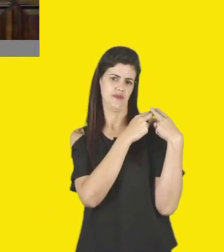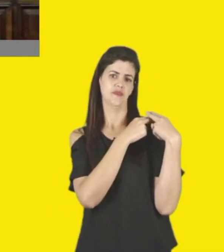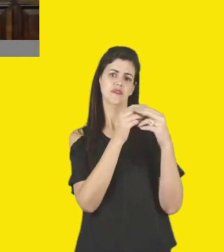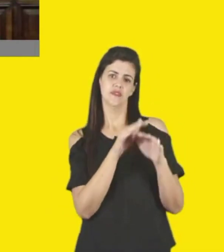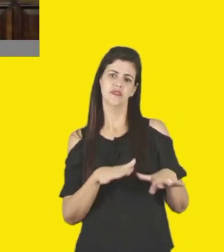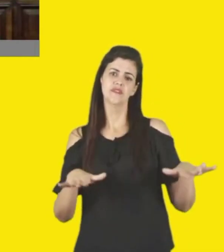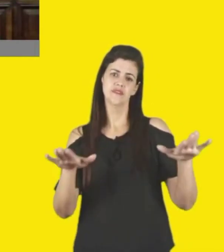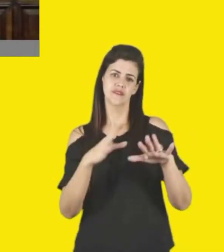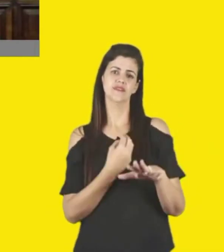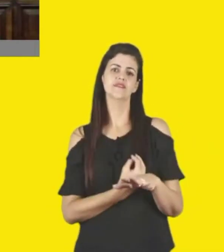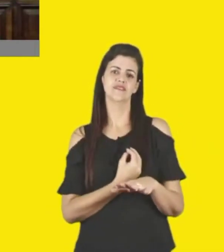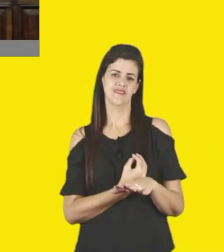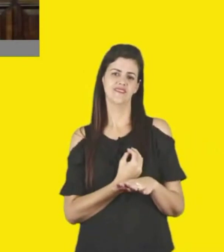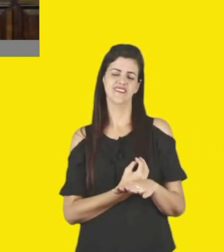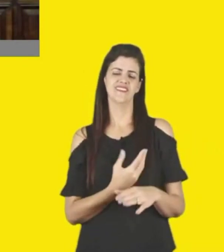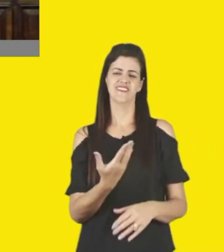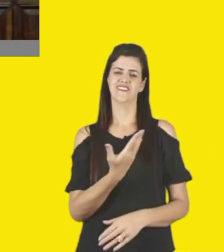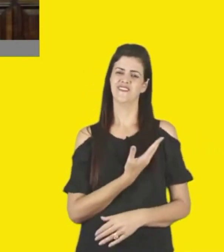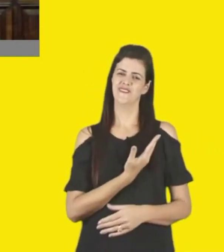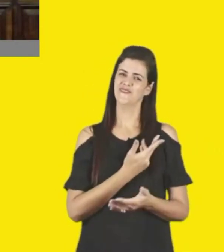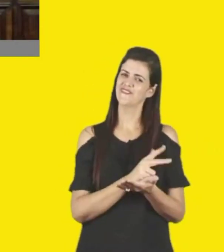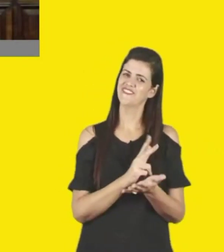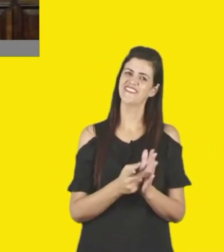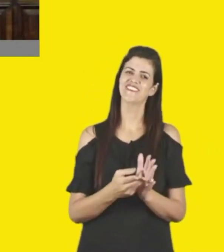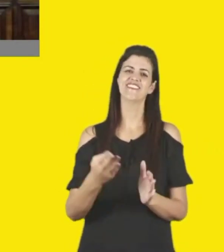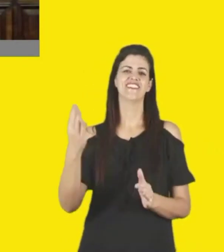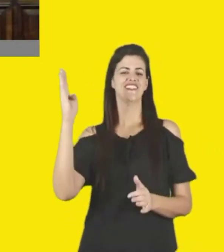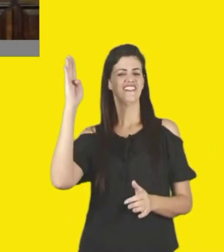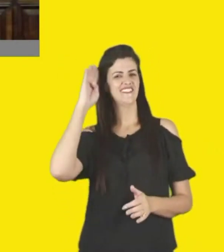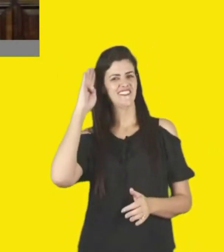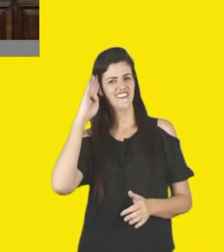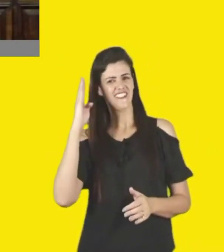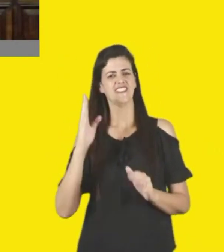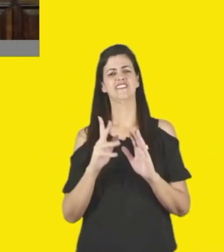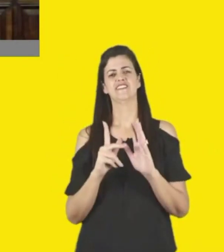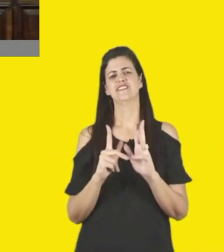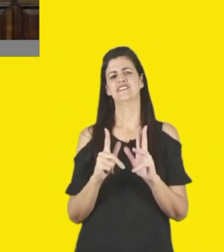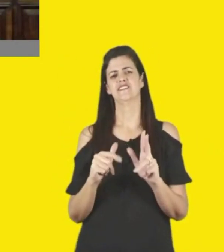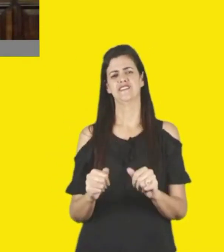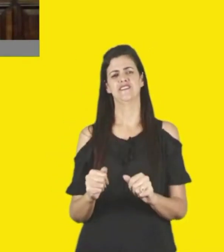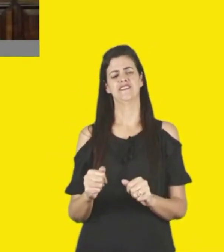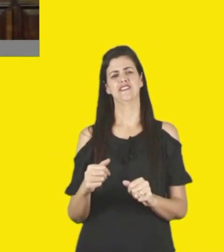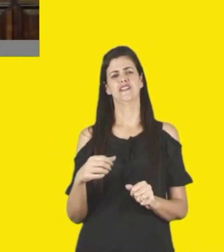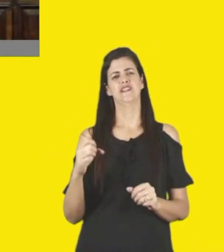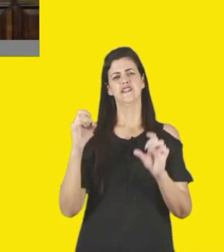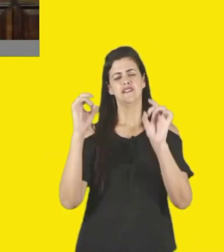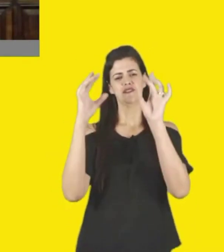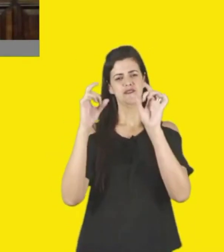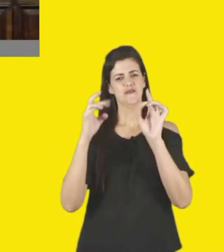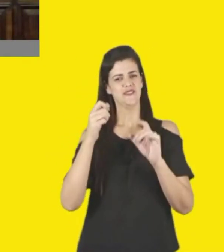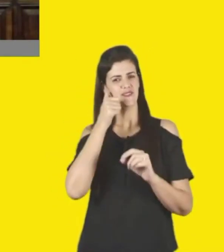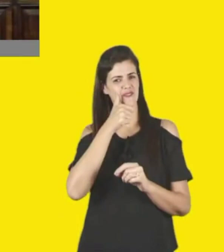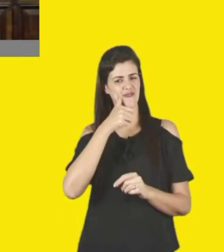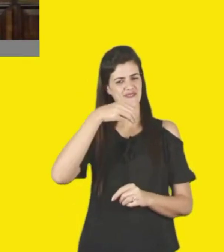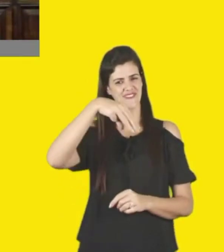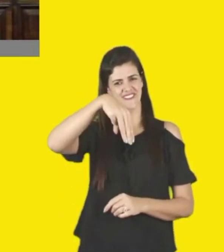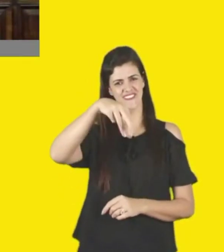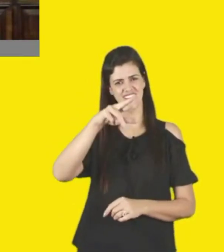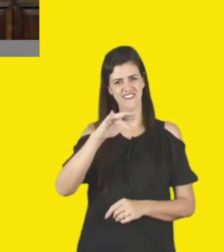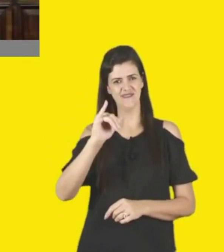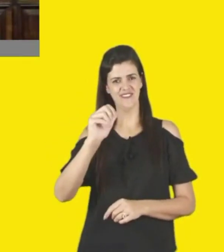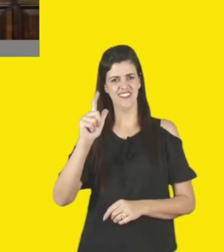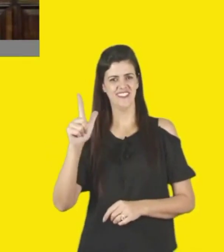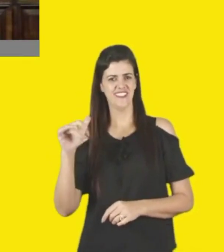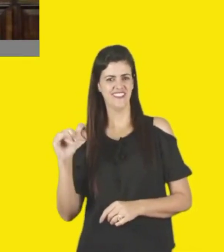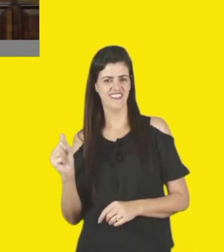os colegas do SESC, a toda a equipe da Marília, Marília em especial, o nosso agradecimento em nome do nosso diretor, Danilo Santos de Miranda,